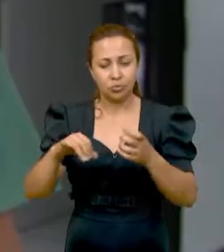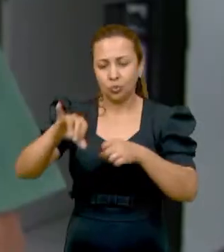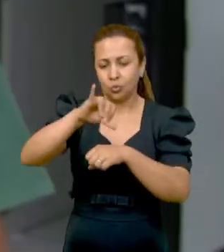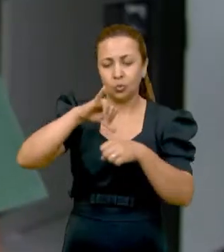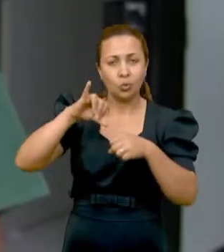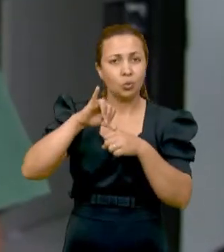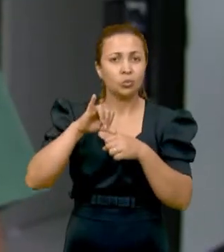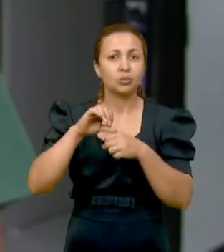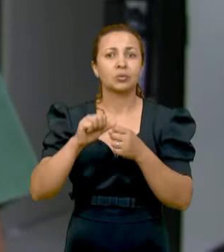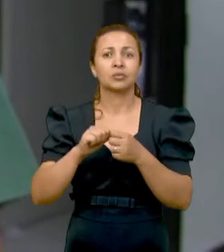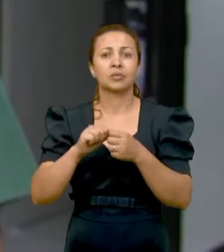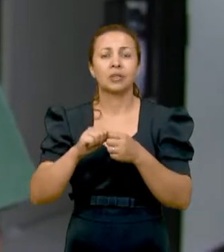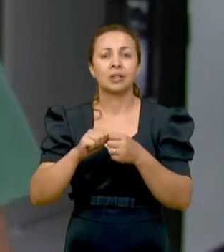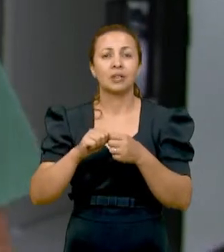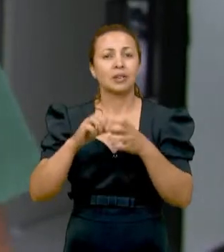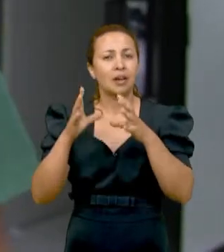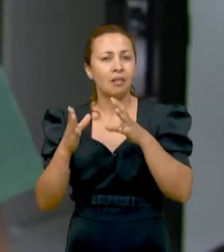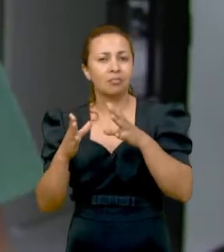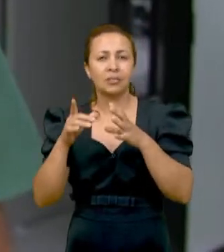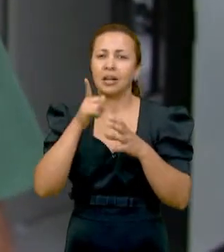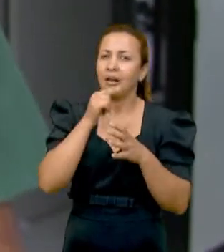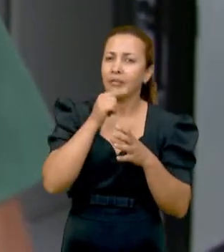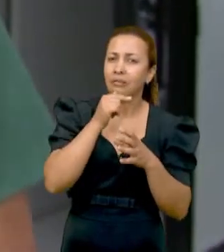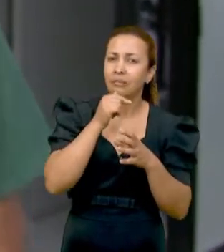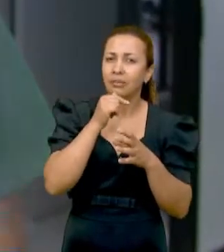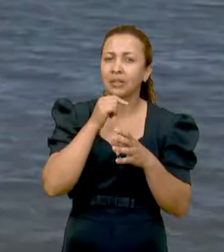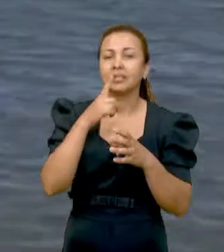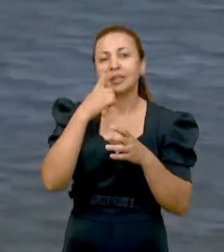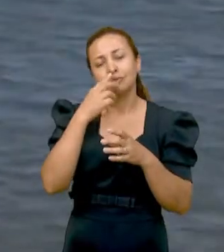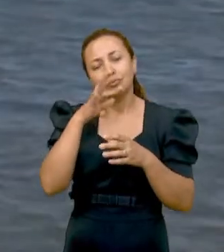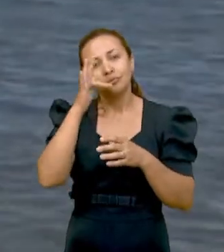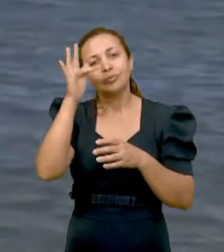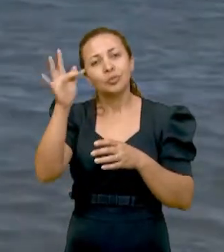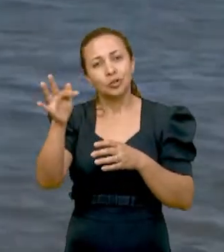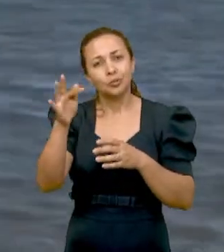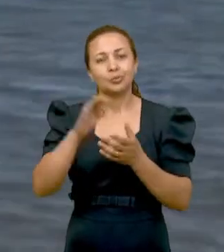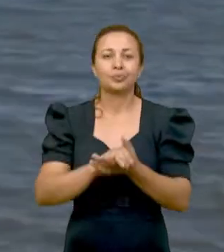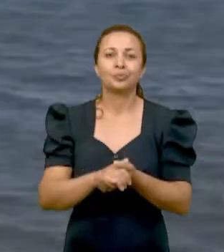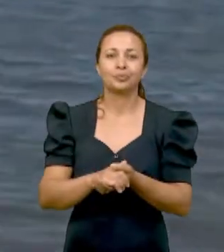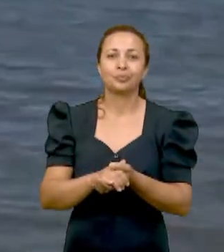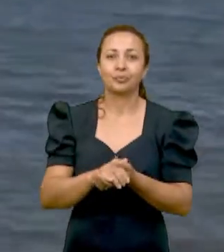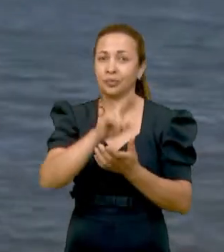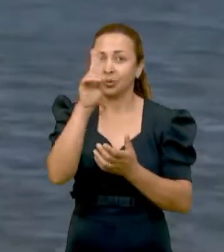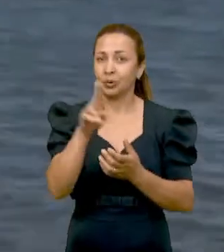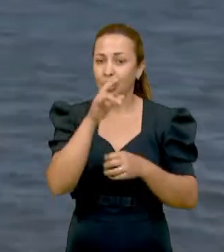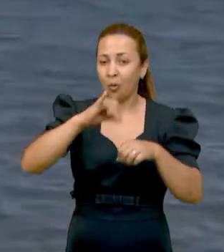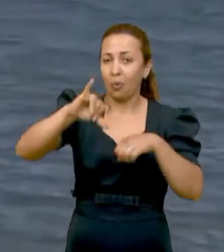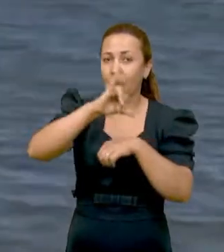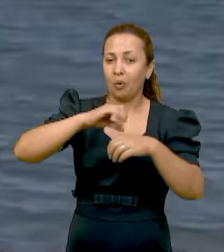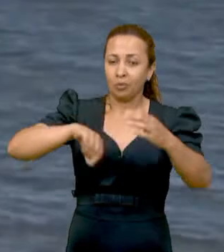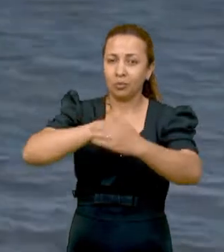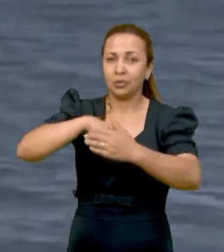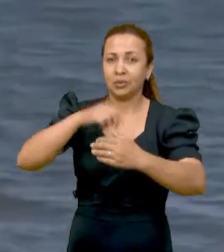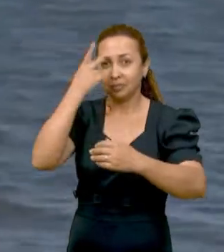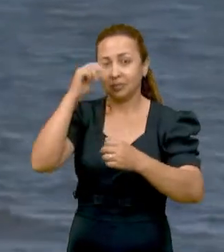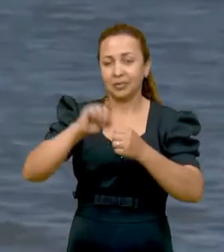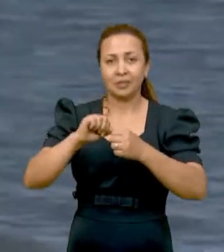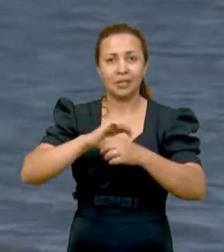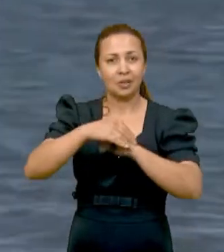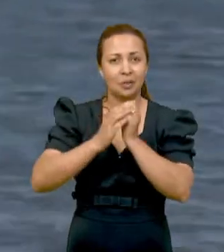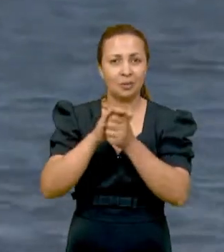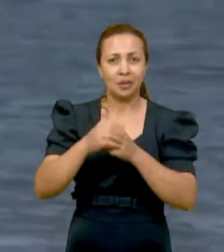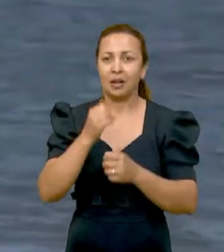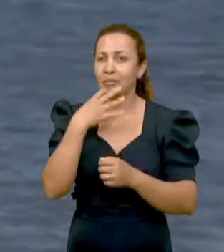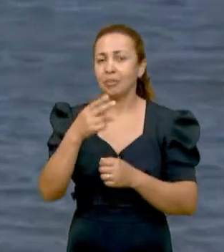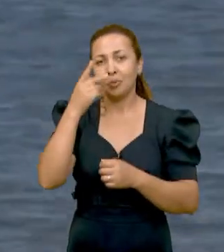medida, óleo, soda cáustica e água, e uma essência. Reutilizar o óleo de cozinha para produzir sabão é uma